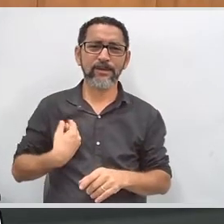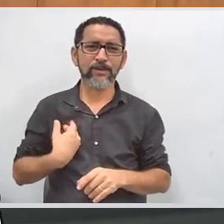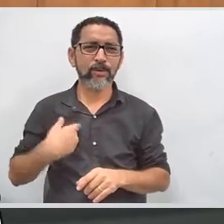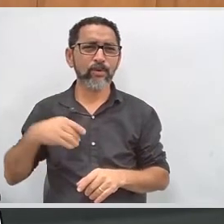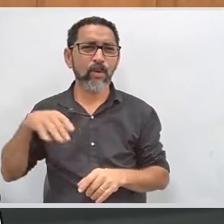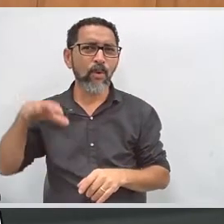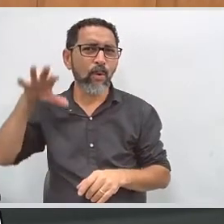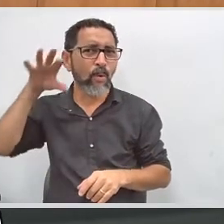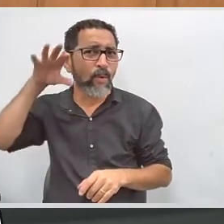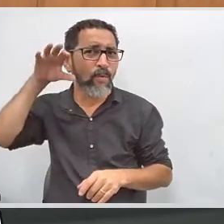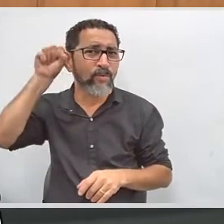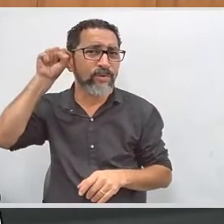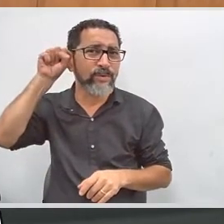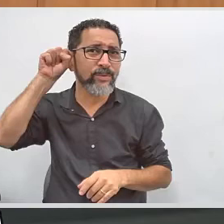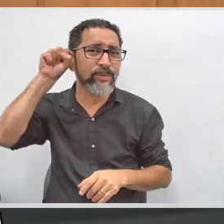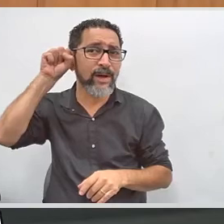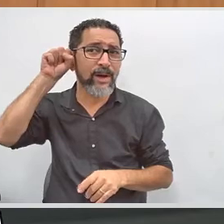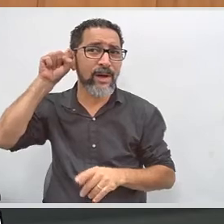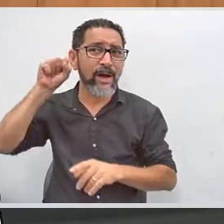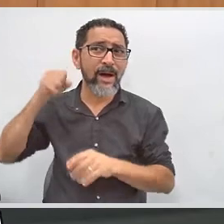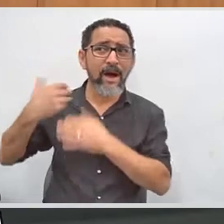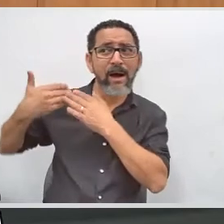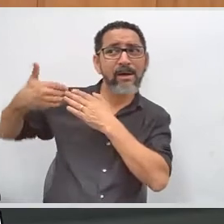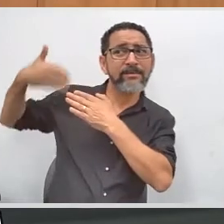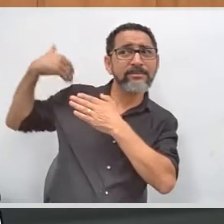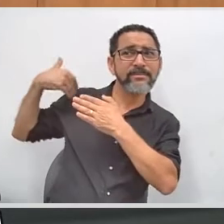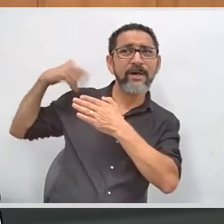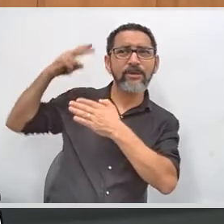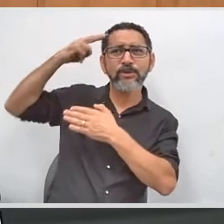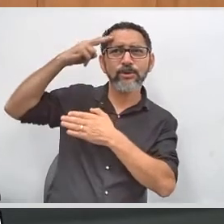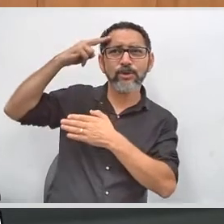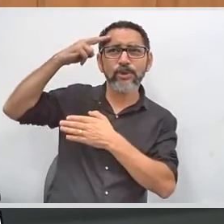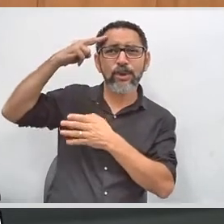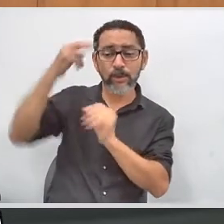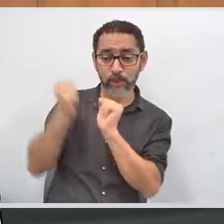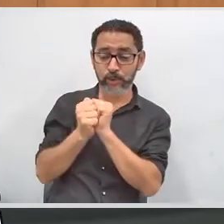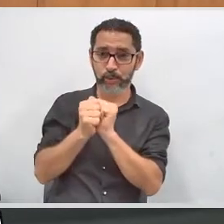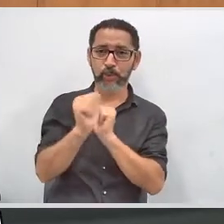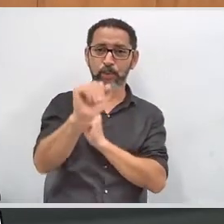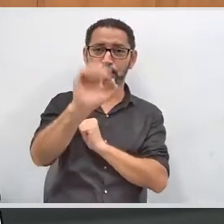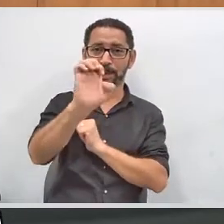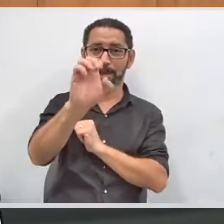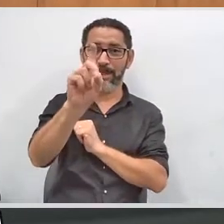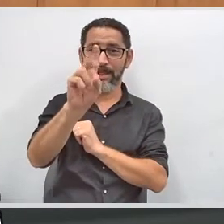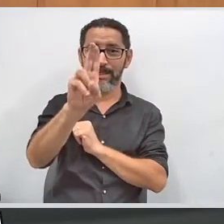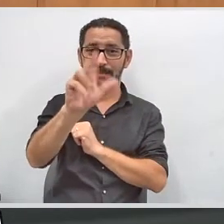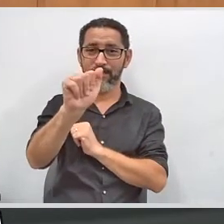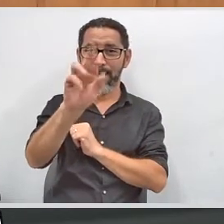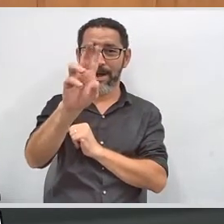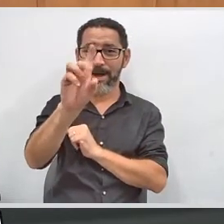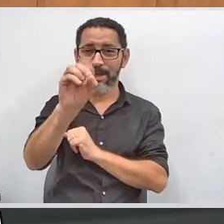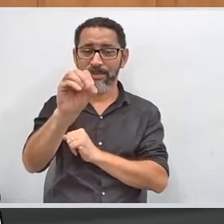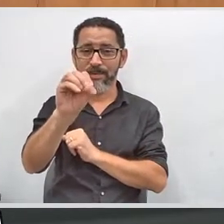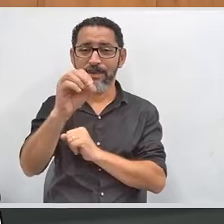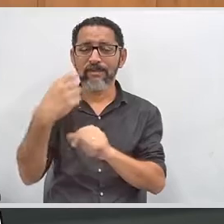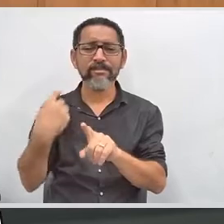escutando tudo que eu sonhei junto com o doutor Eduardo. Por quê?